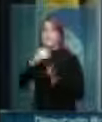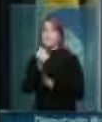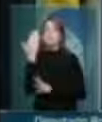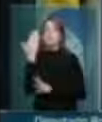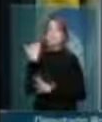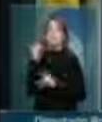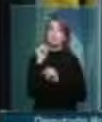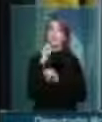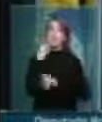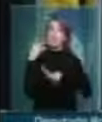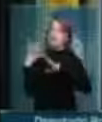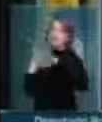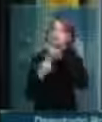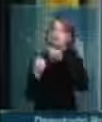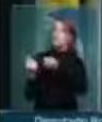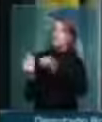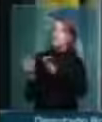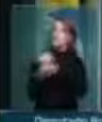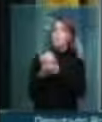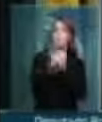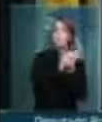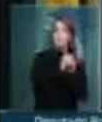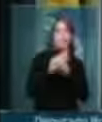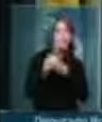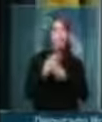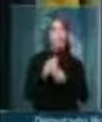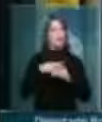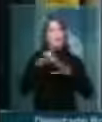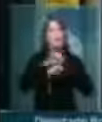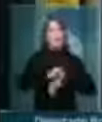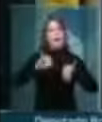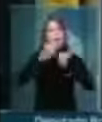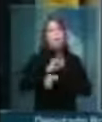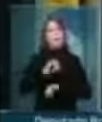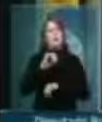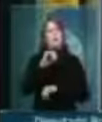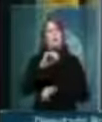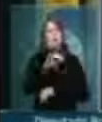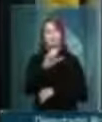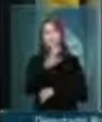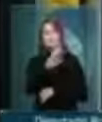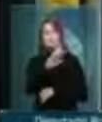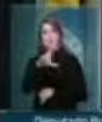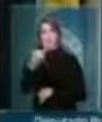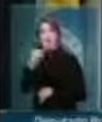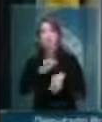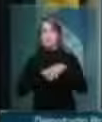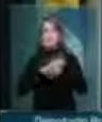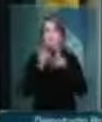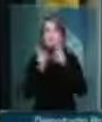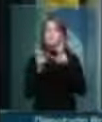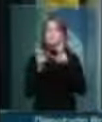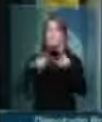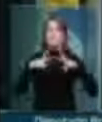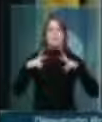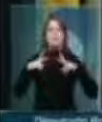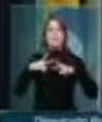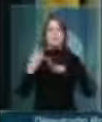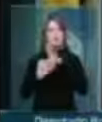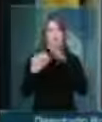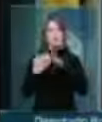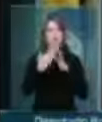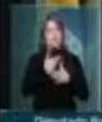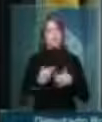coletor de dinheiro das campanhas do senhor José Serra, no processo das privatizações. Esses